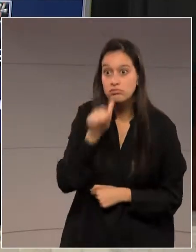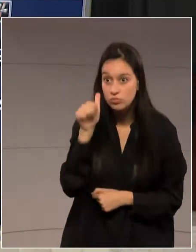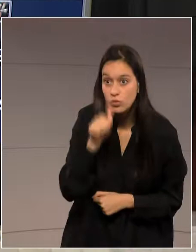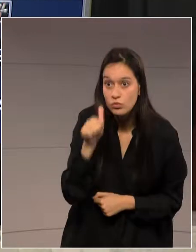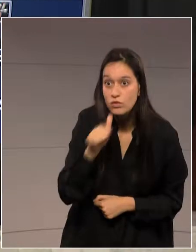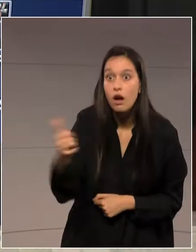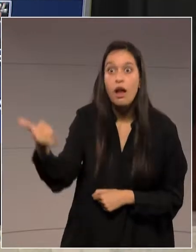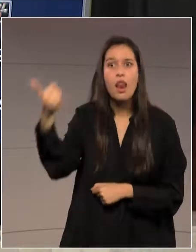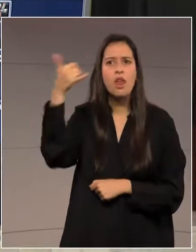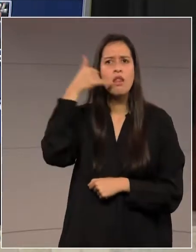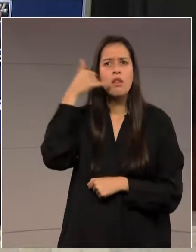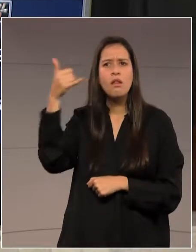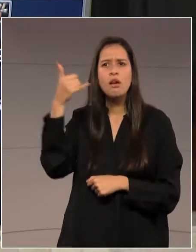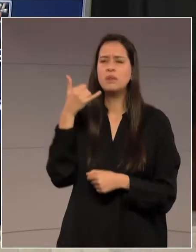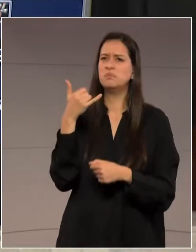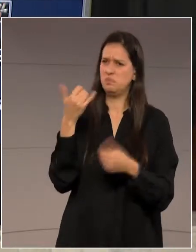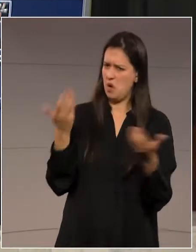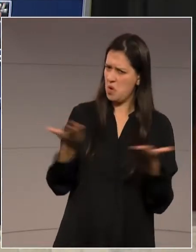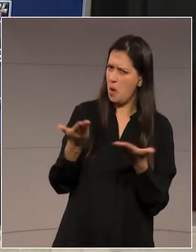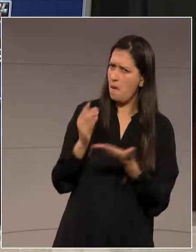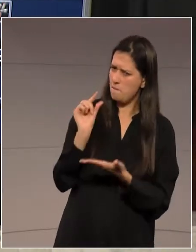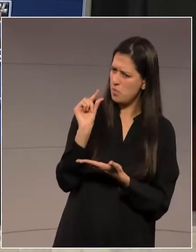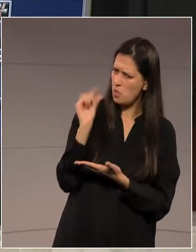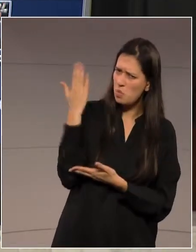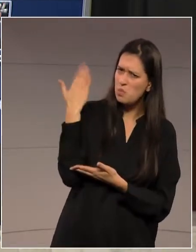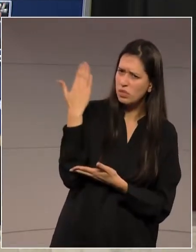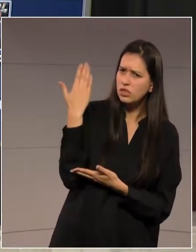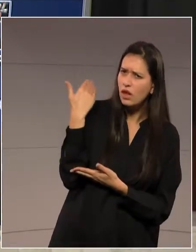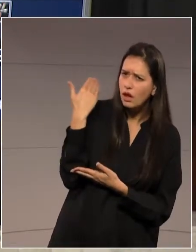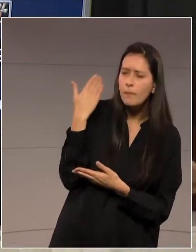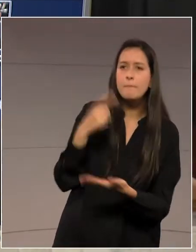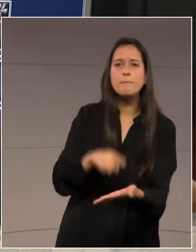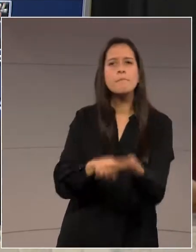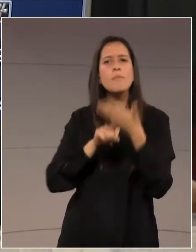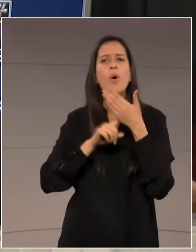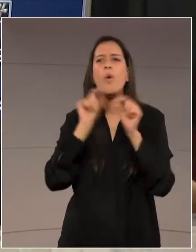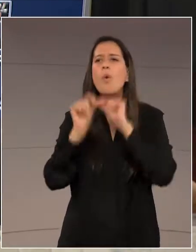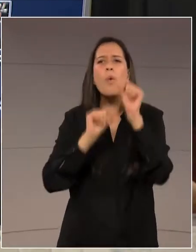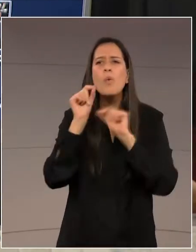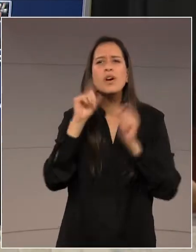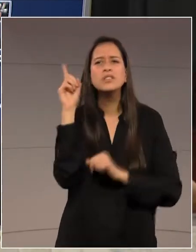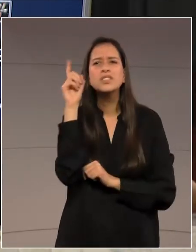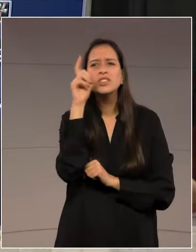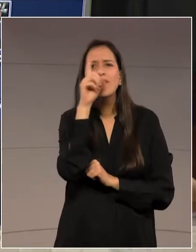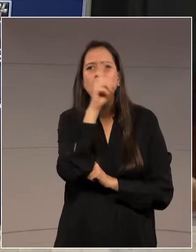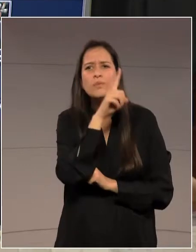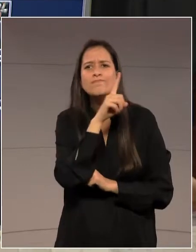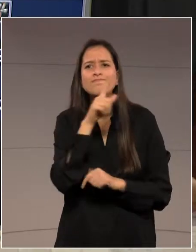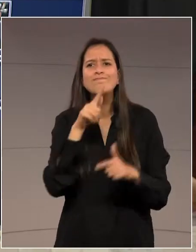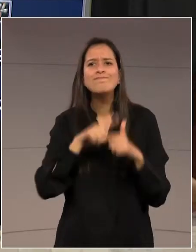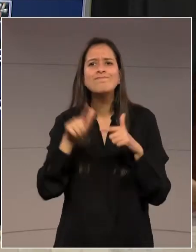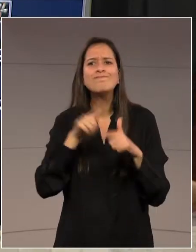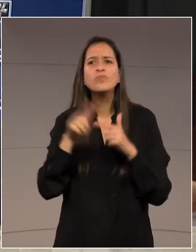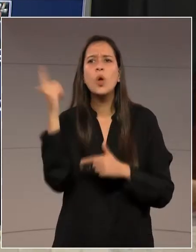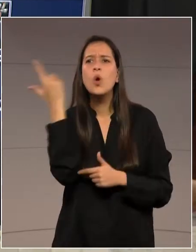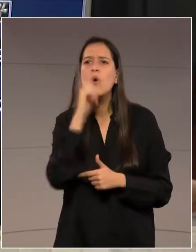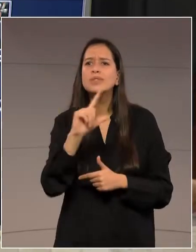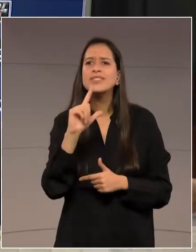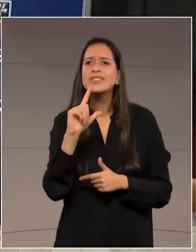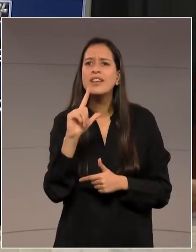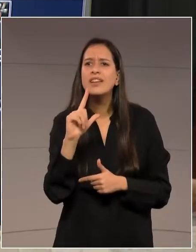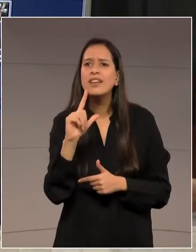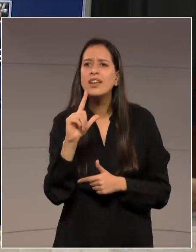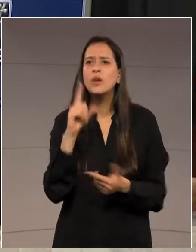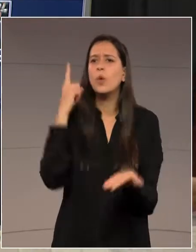telefonou há poucos dias, mostrando a dificuldade que um servidor está encontrando para